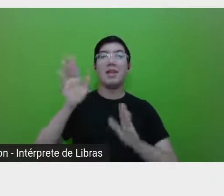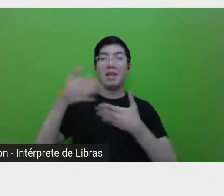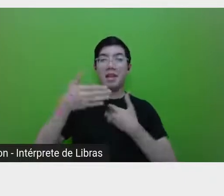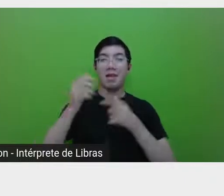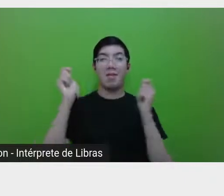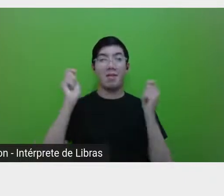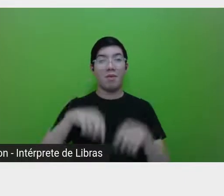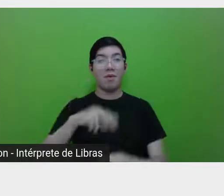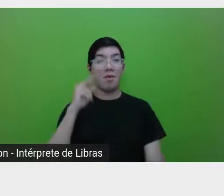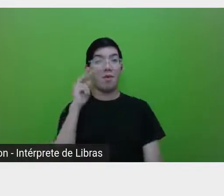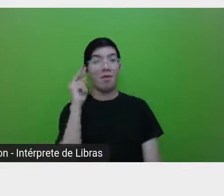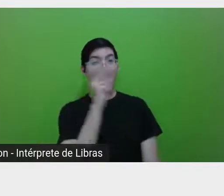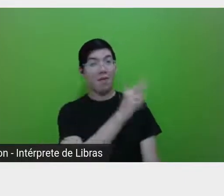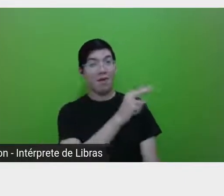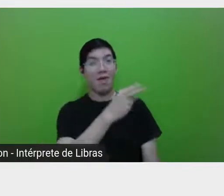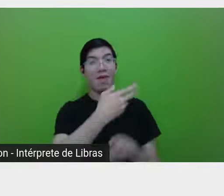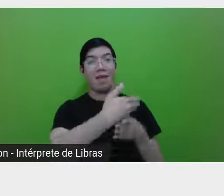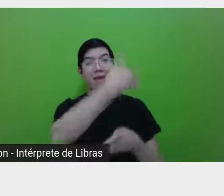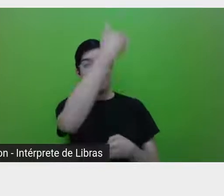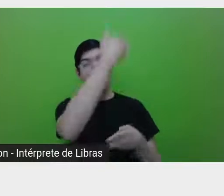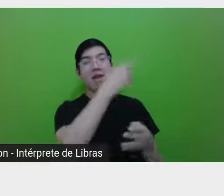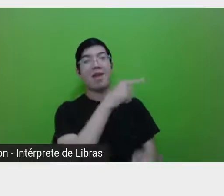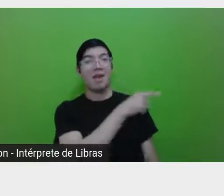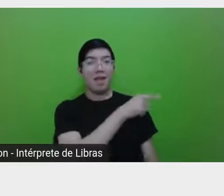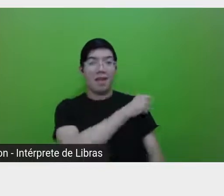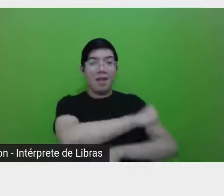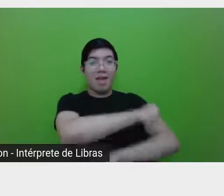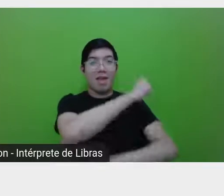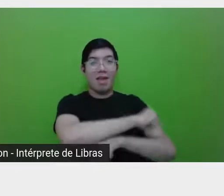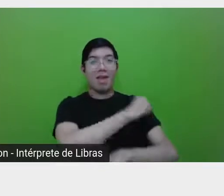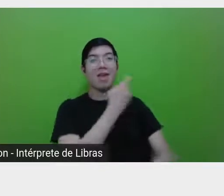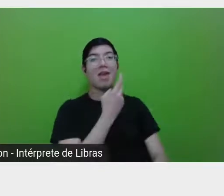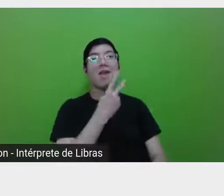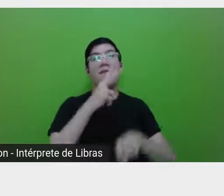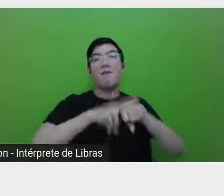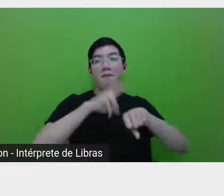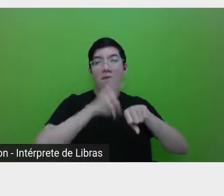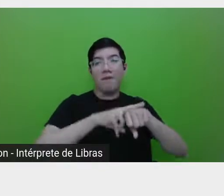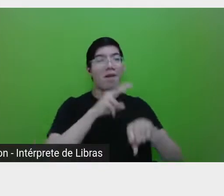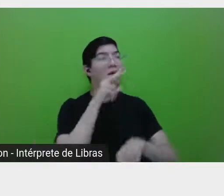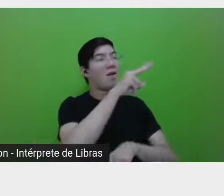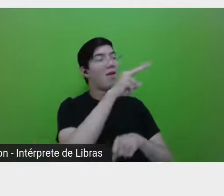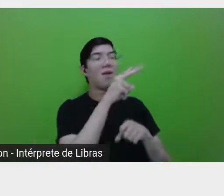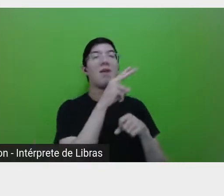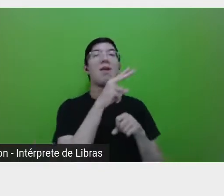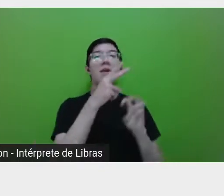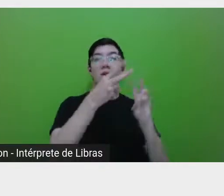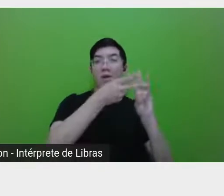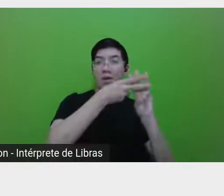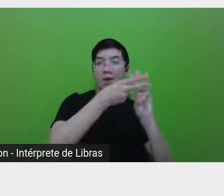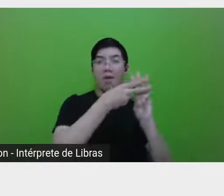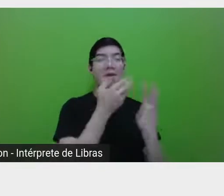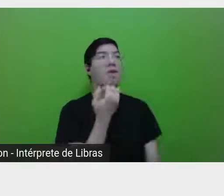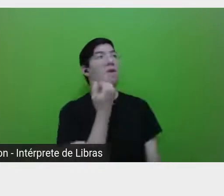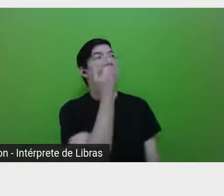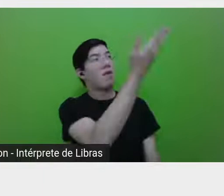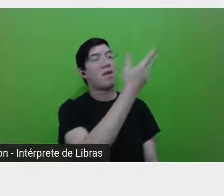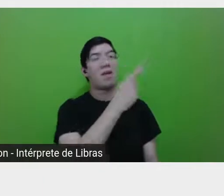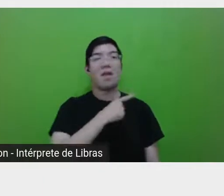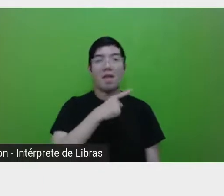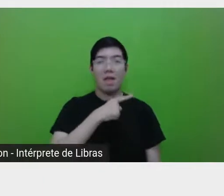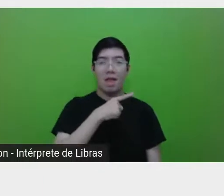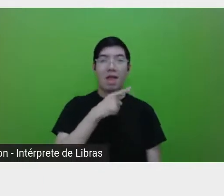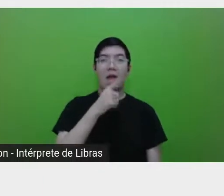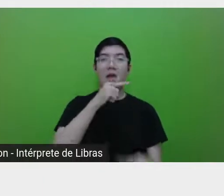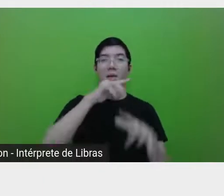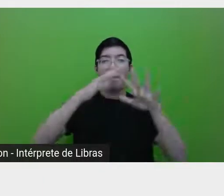tem uma parede toda de vidro e, mais além, o mar. Aqui em Fortaleza, para quem está ouvindo a gente, a nossa